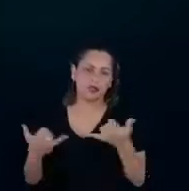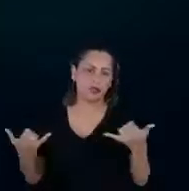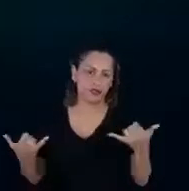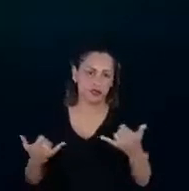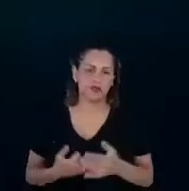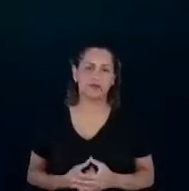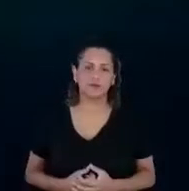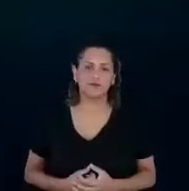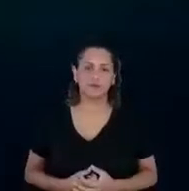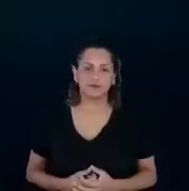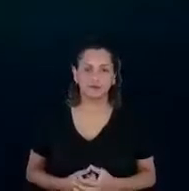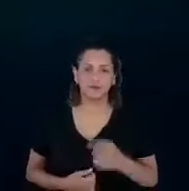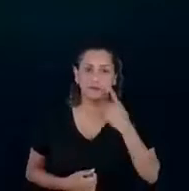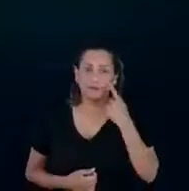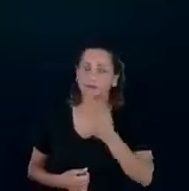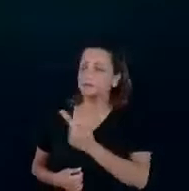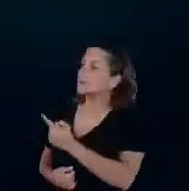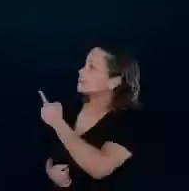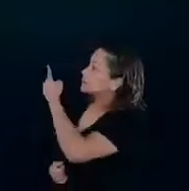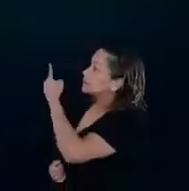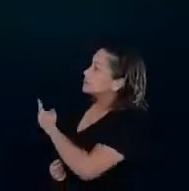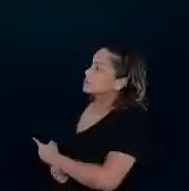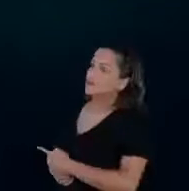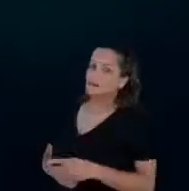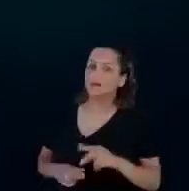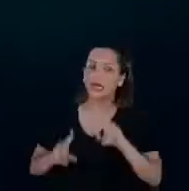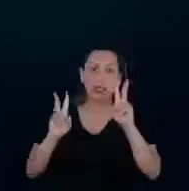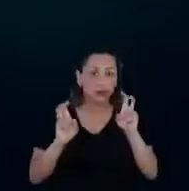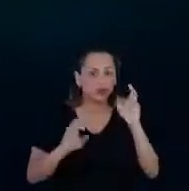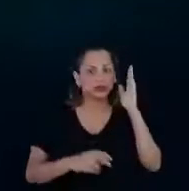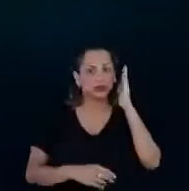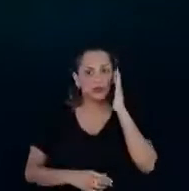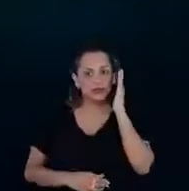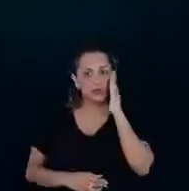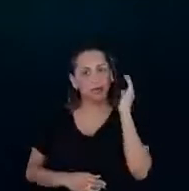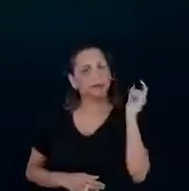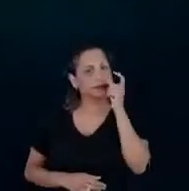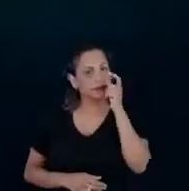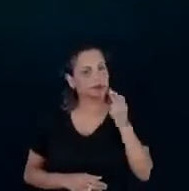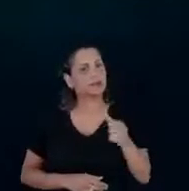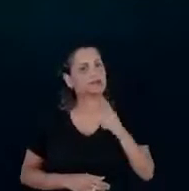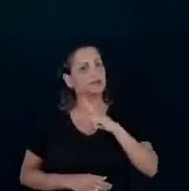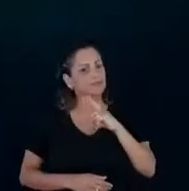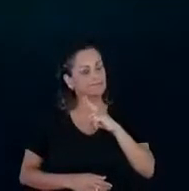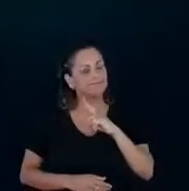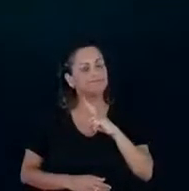E aqui, sendo um pouco mais específico, um assunto que a gente sabe que é de grande interesse, está sempre